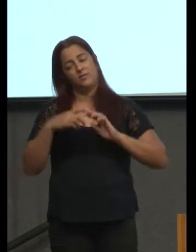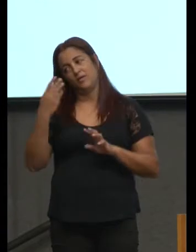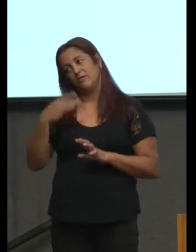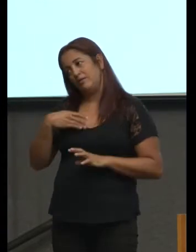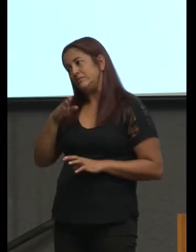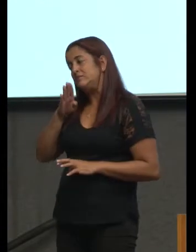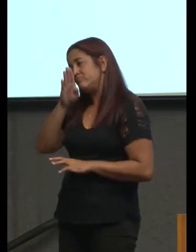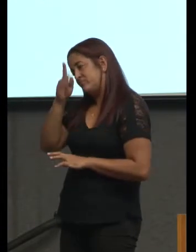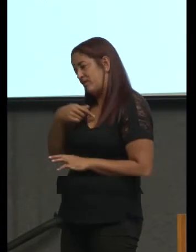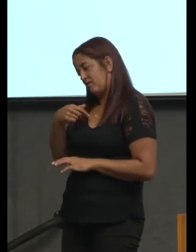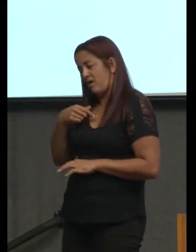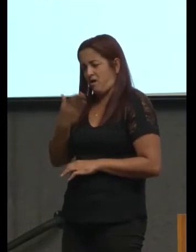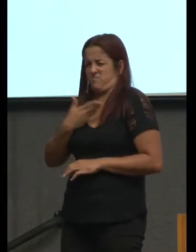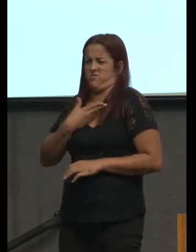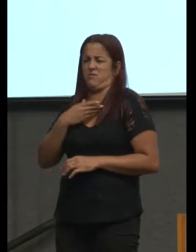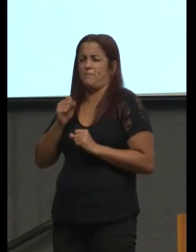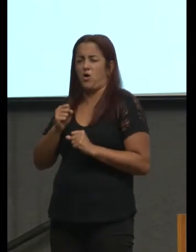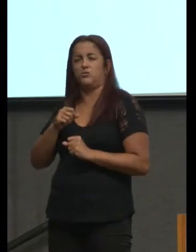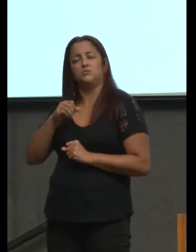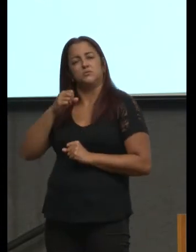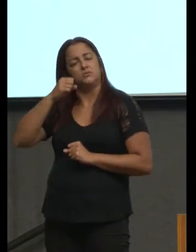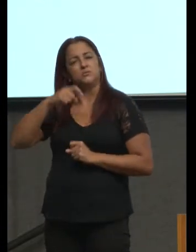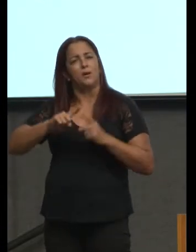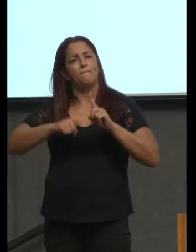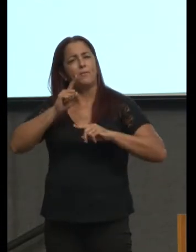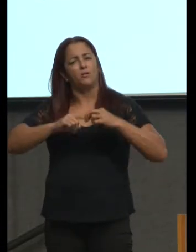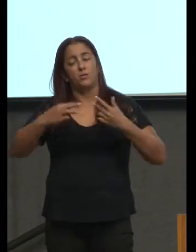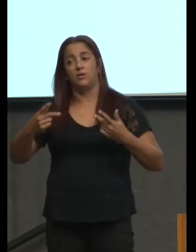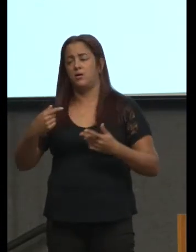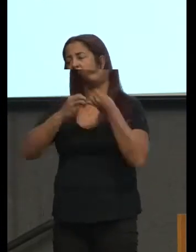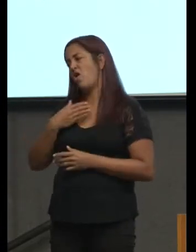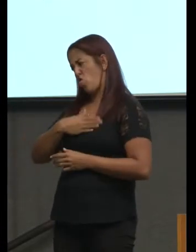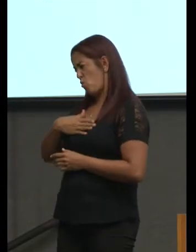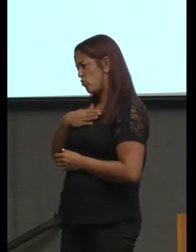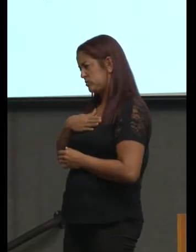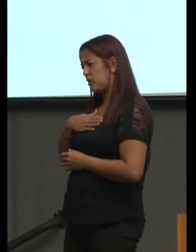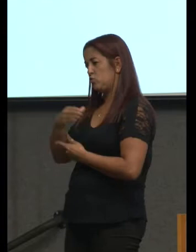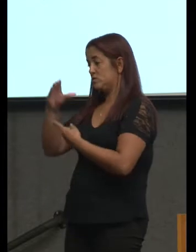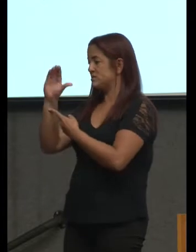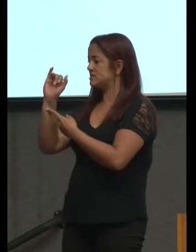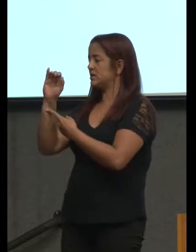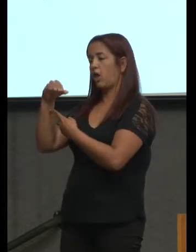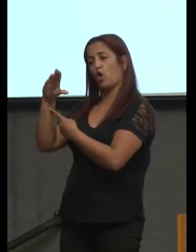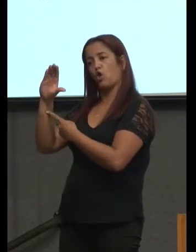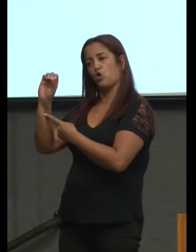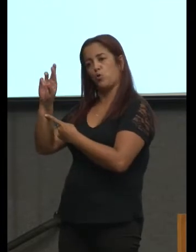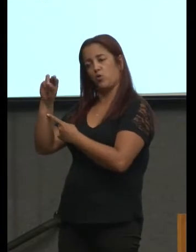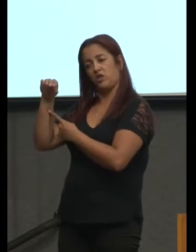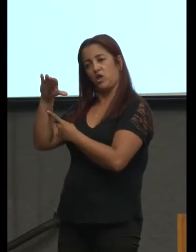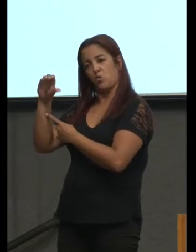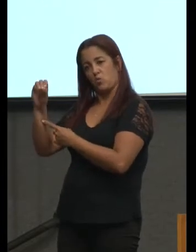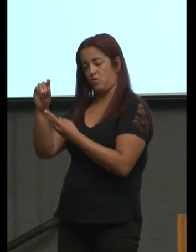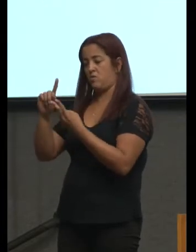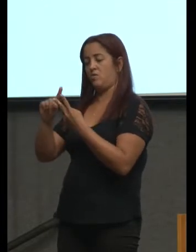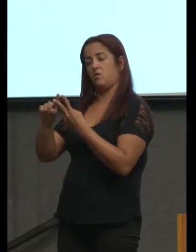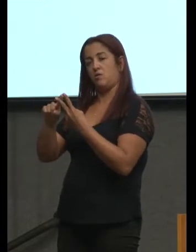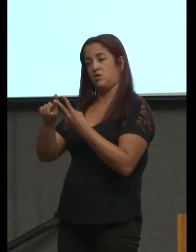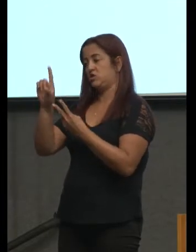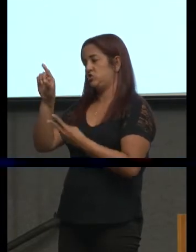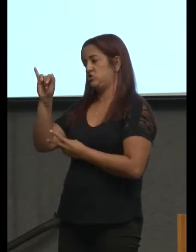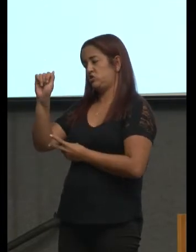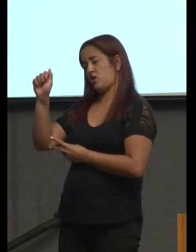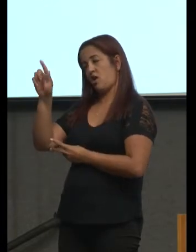conversa do outro eu gostei dessa história do sincrônico do diacrônico eu queria traduzir isso para uma maneira um pouco mais